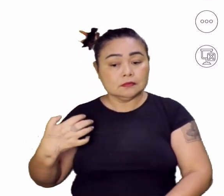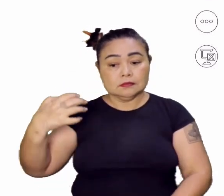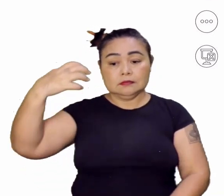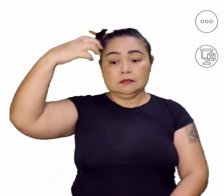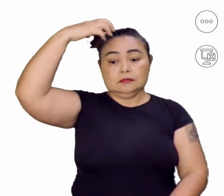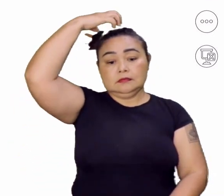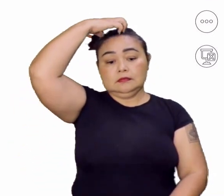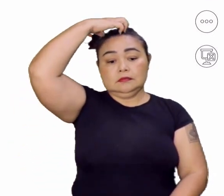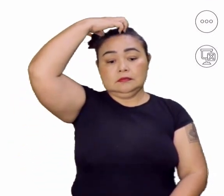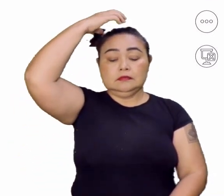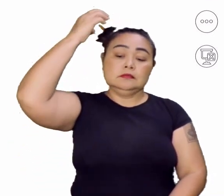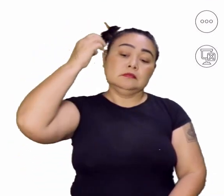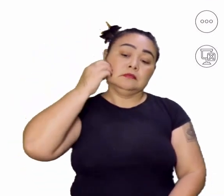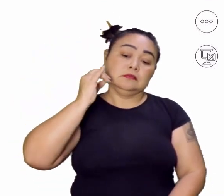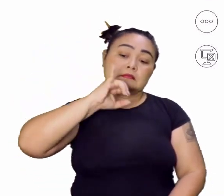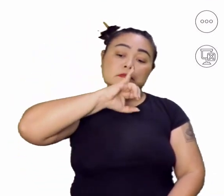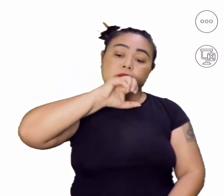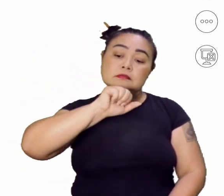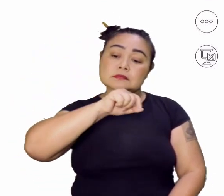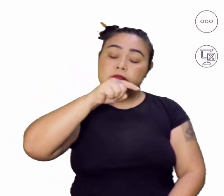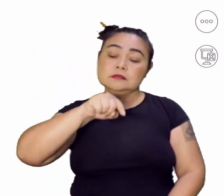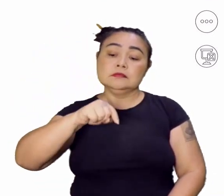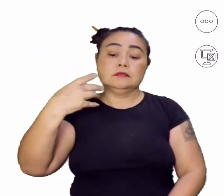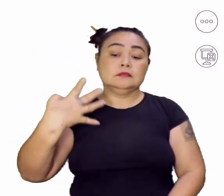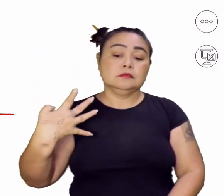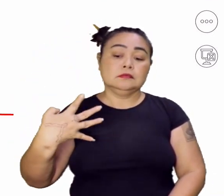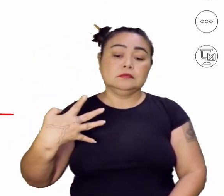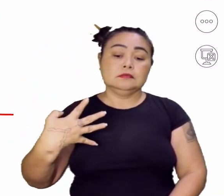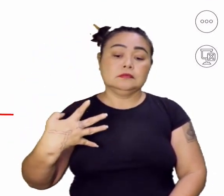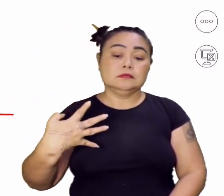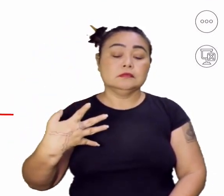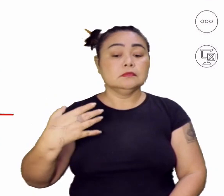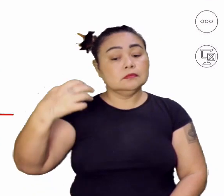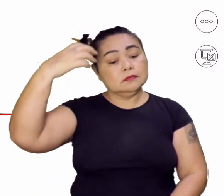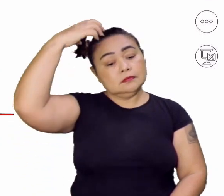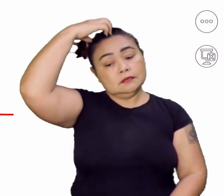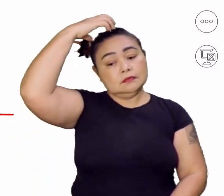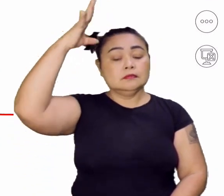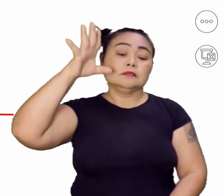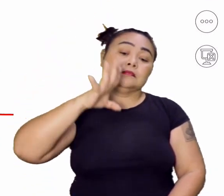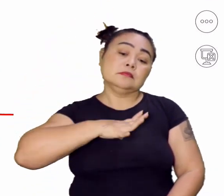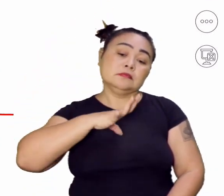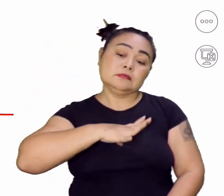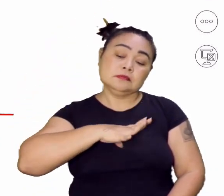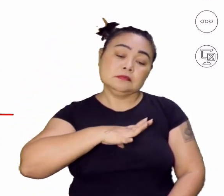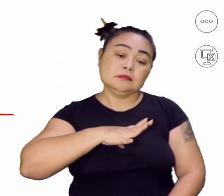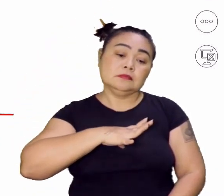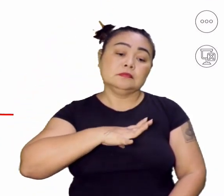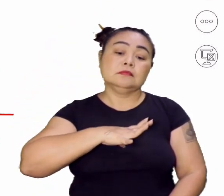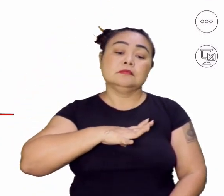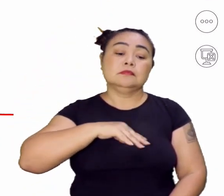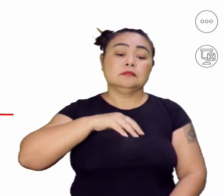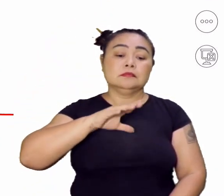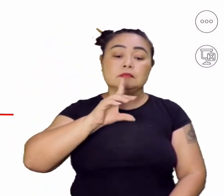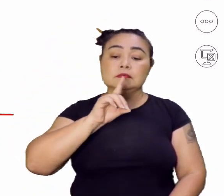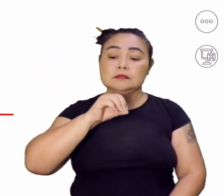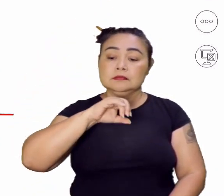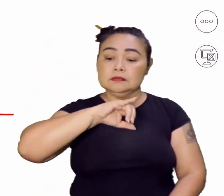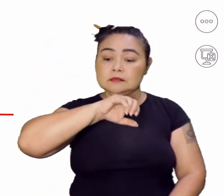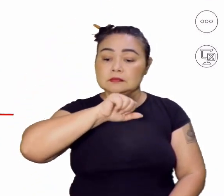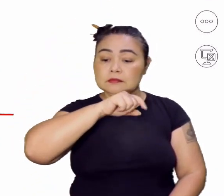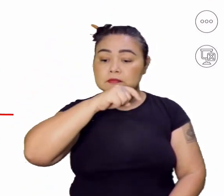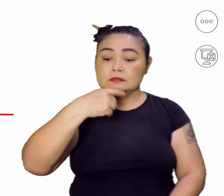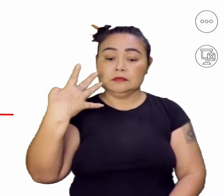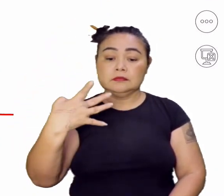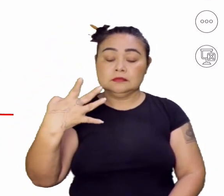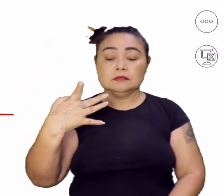Dom João IV, como o rei de Portugal. Dom João IV, então, agora está